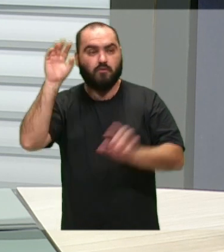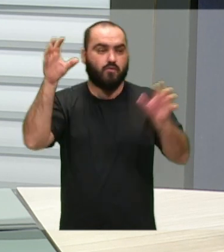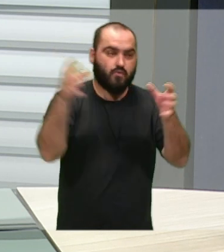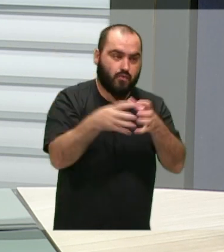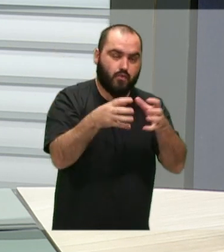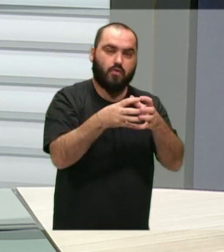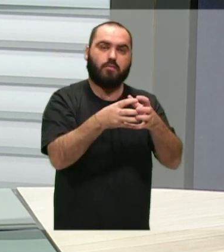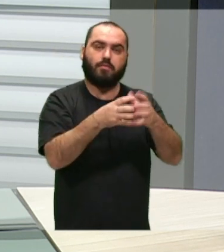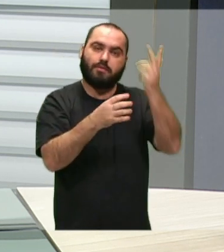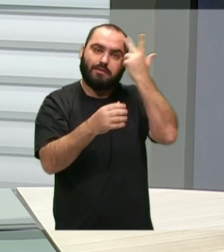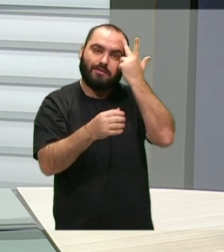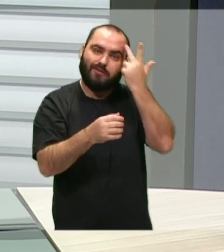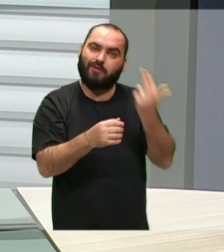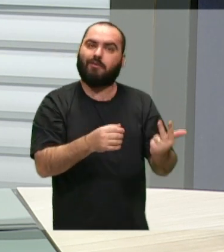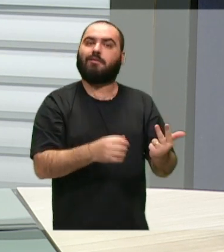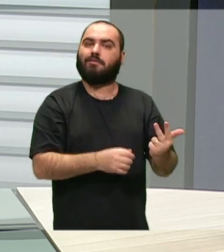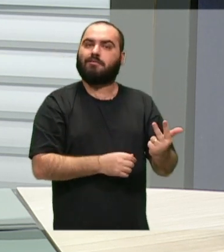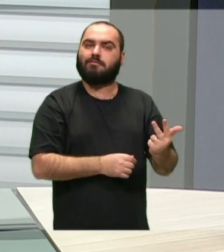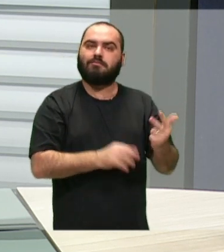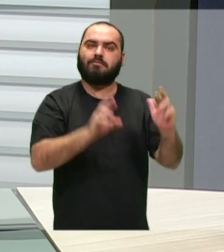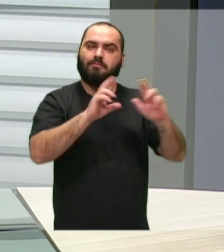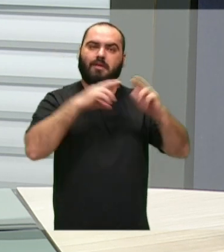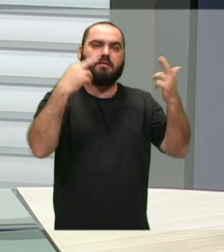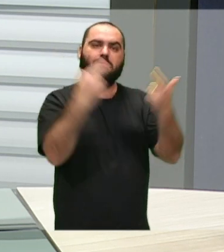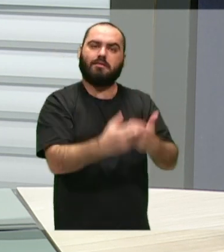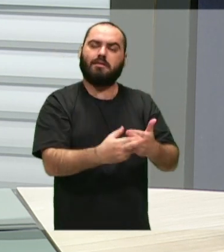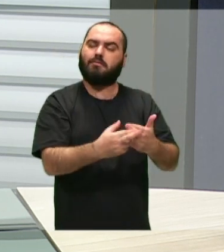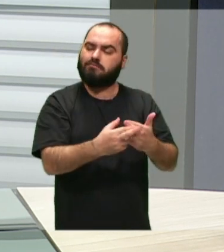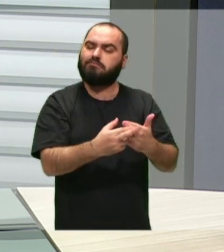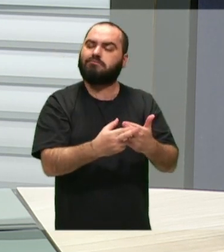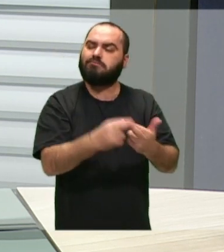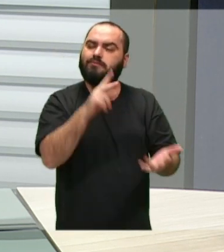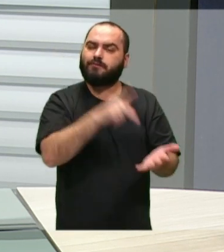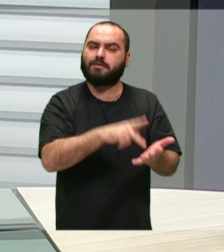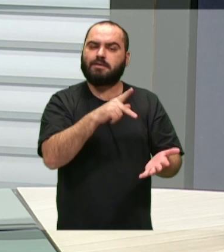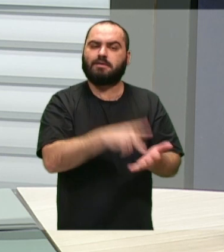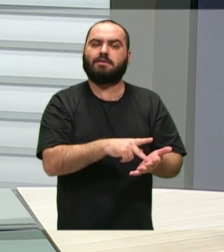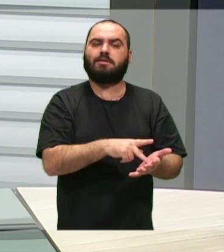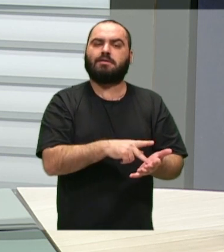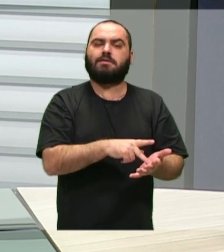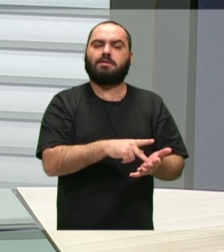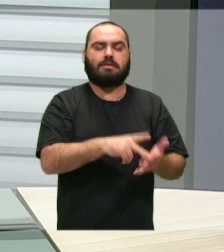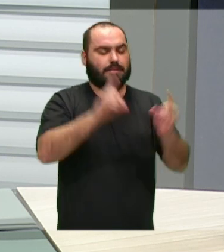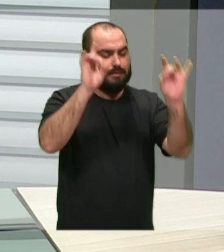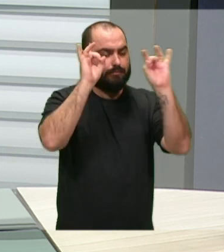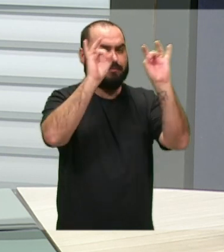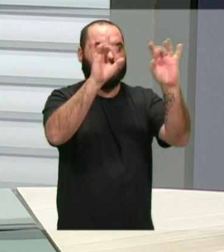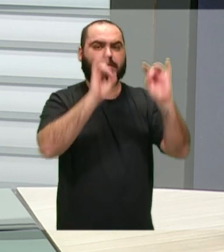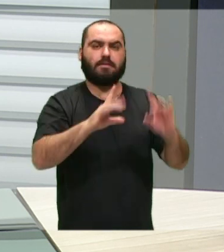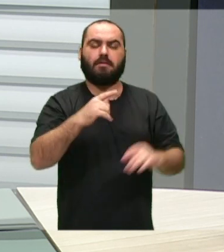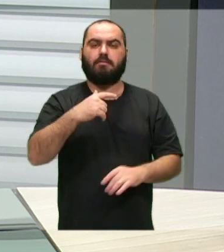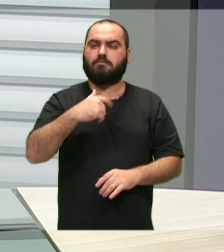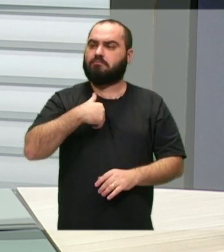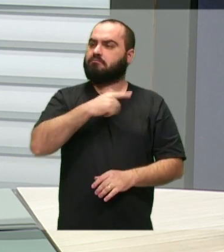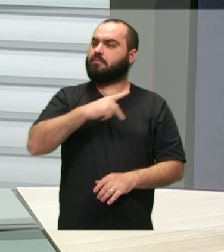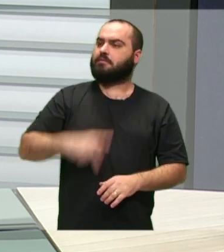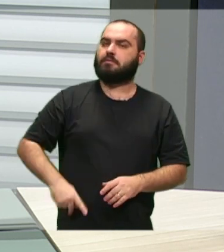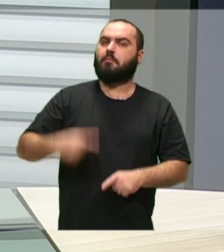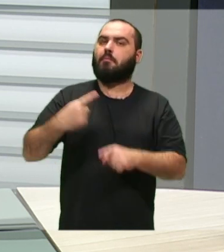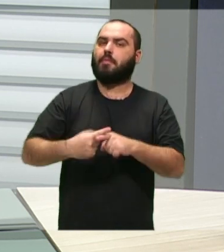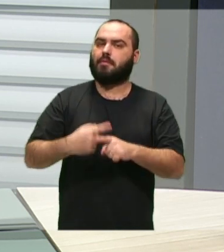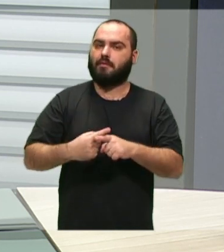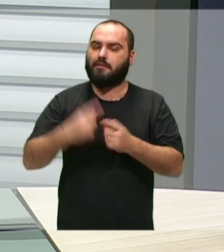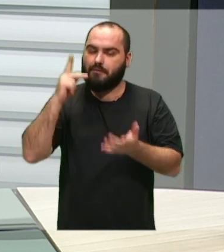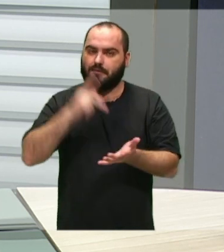da história. Então, foi uma sessão solene muito bacana de presidir, estar ali, porque a gente realmente